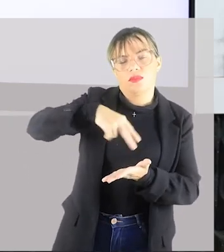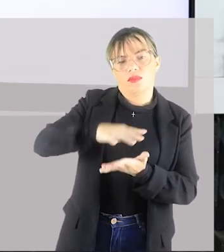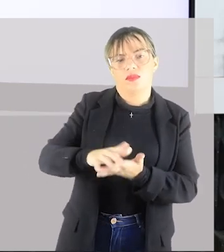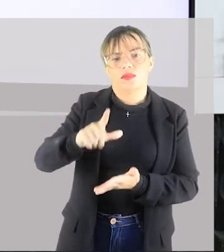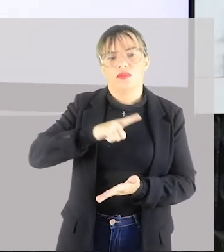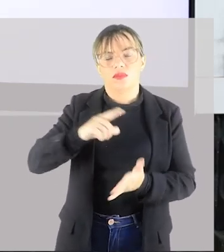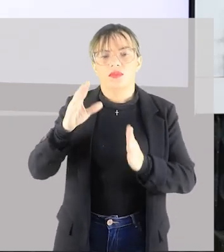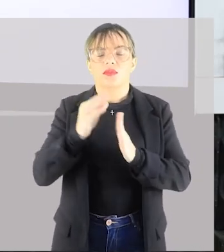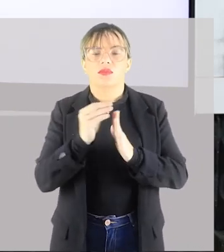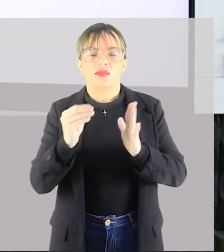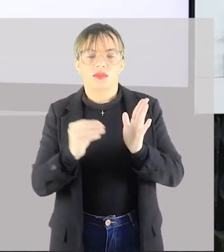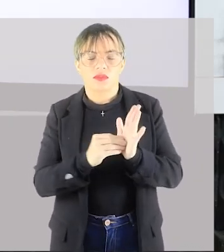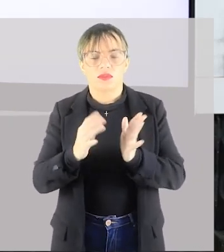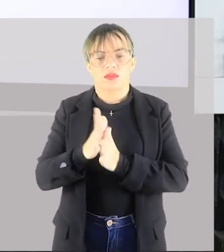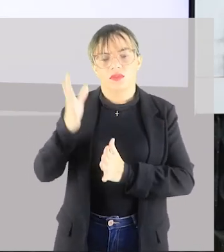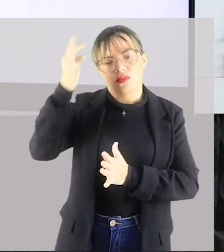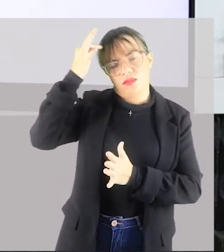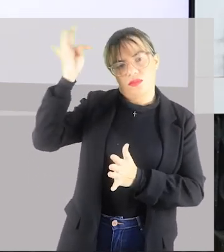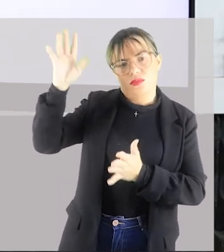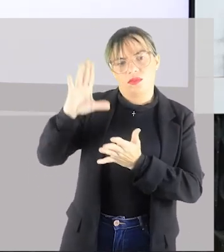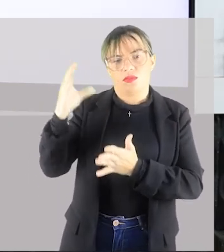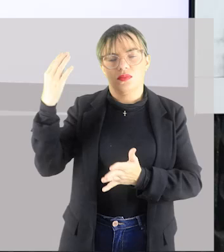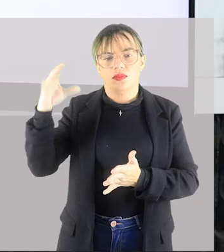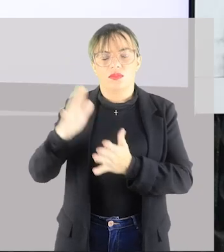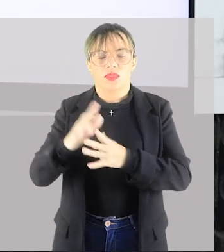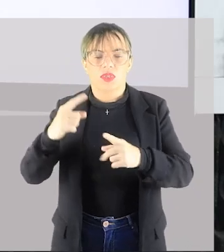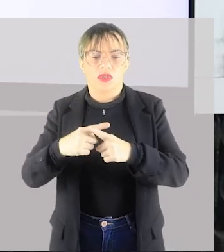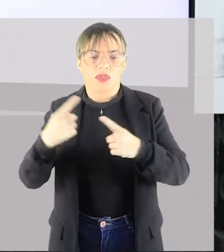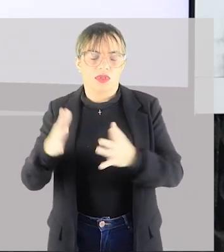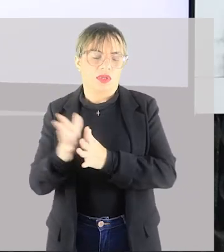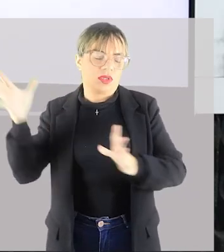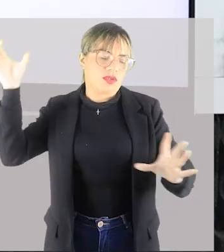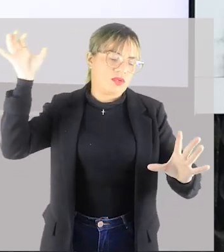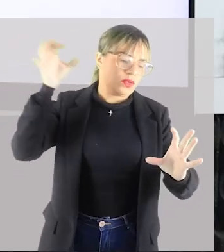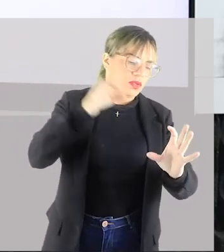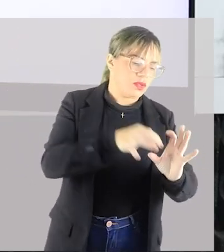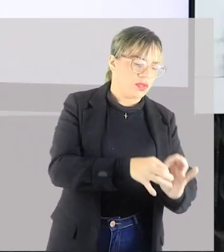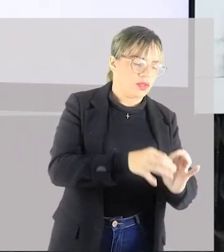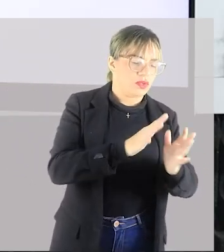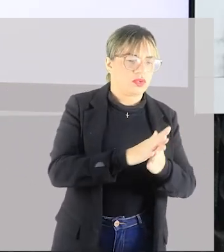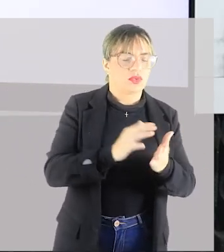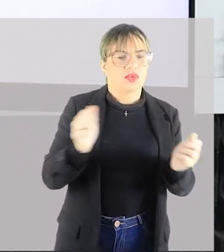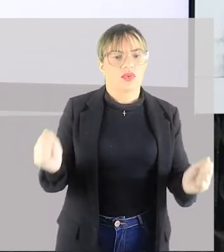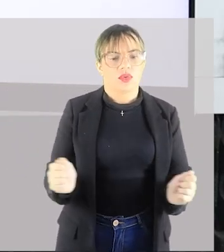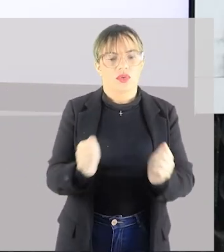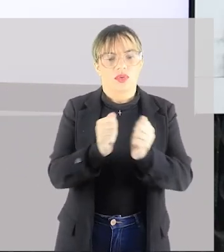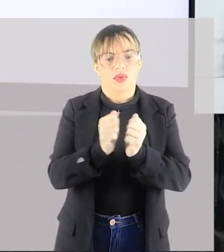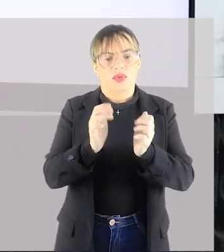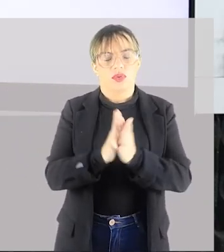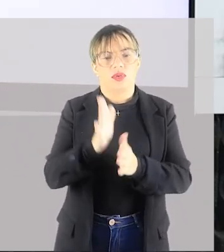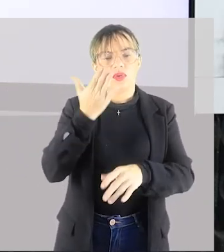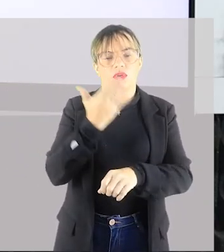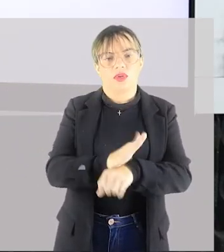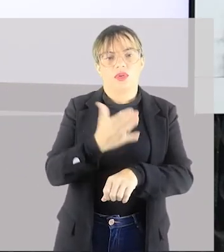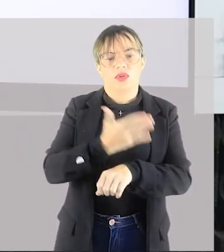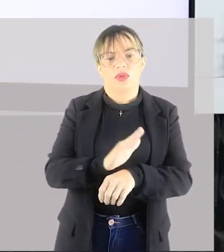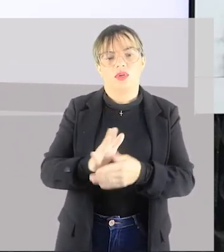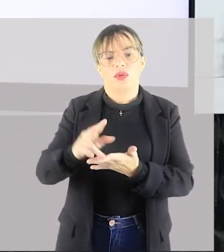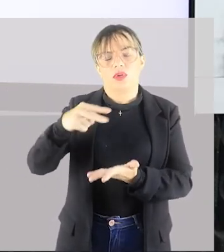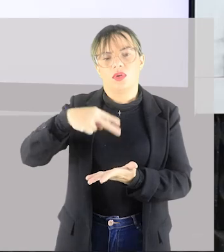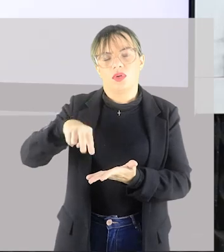conteúdo teórico, científico, mas que está atrelado, caminhando junto à prática.